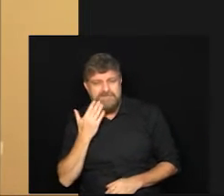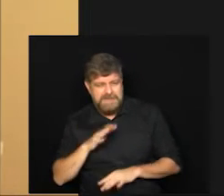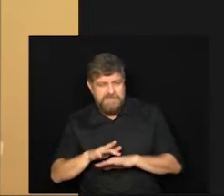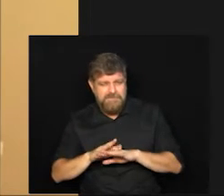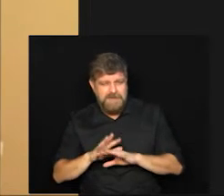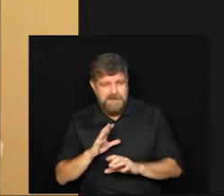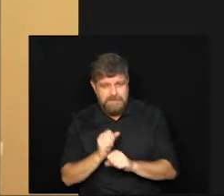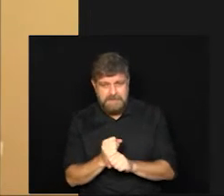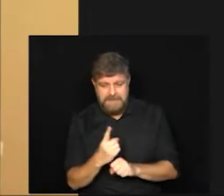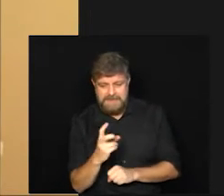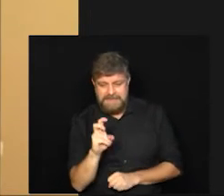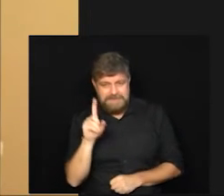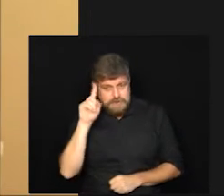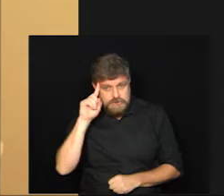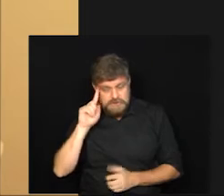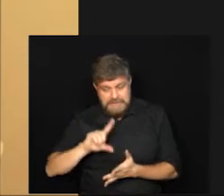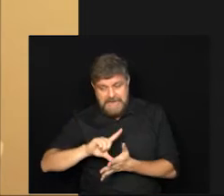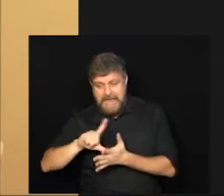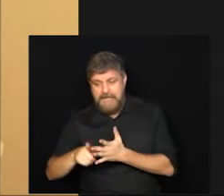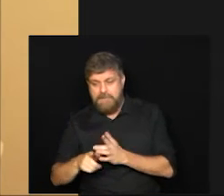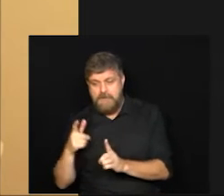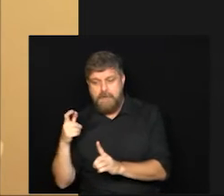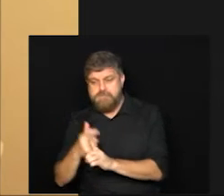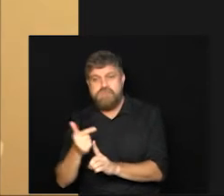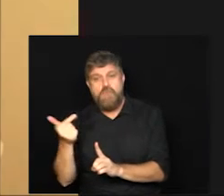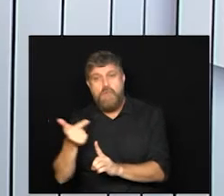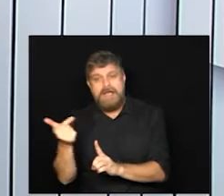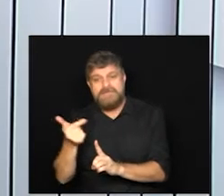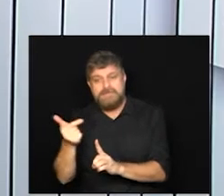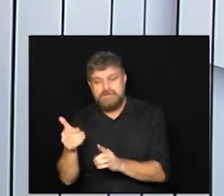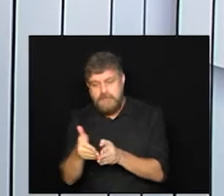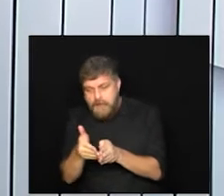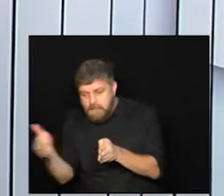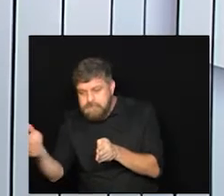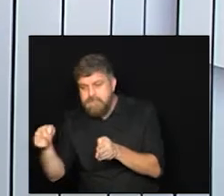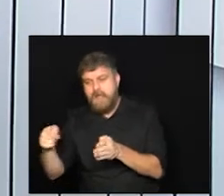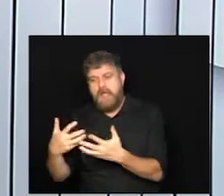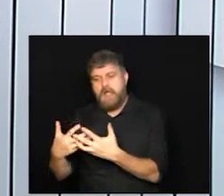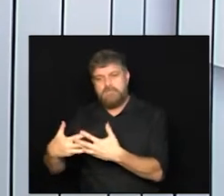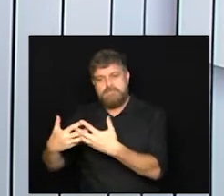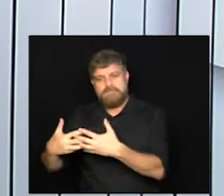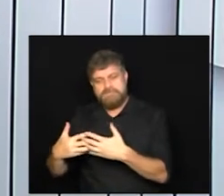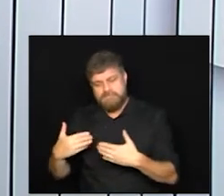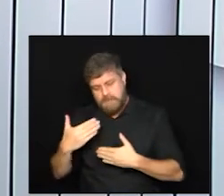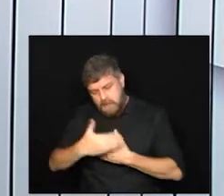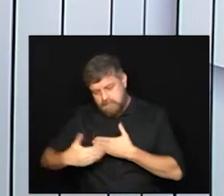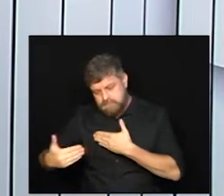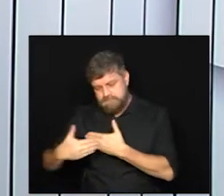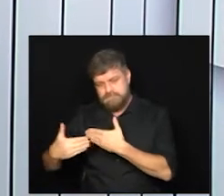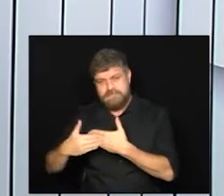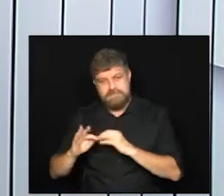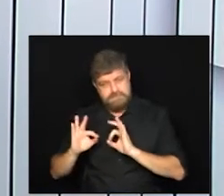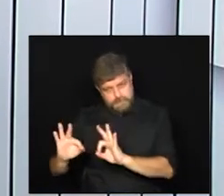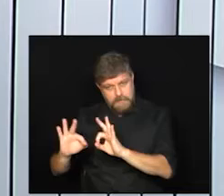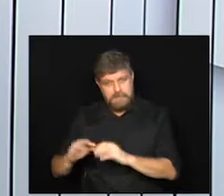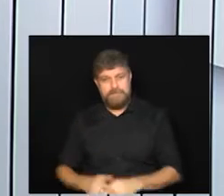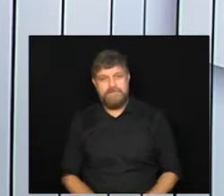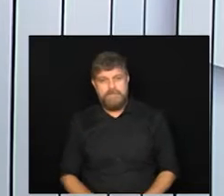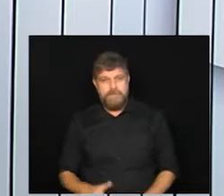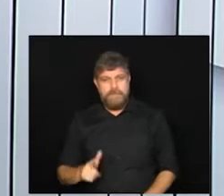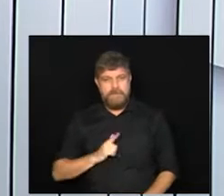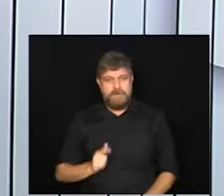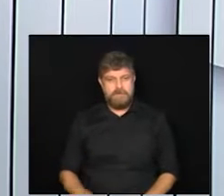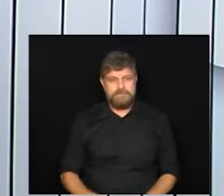15 dias depois da segunda dose tá a CoronaVac ela tem um intervalo entre a